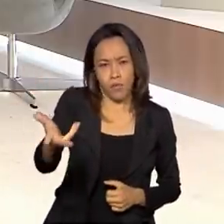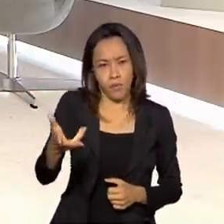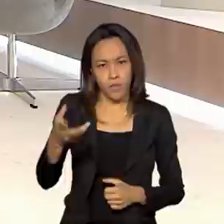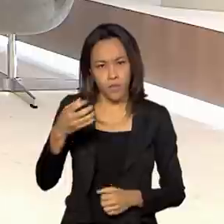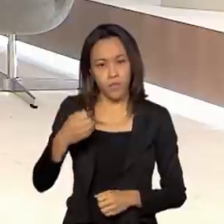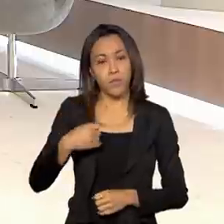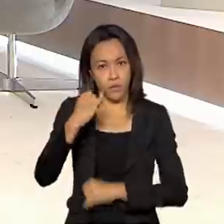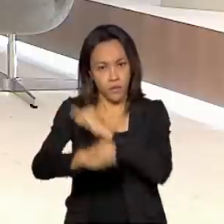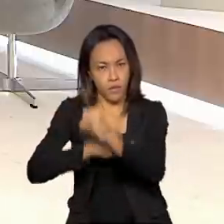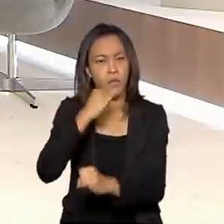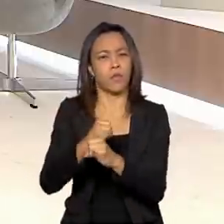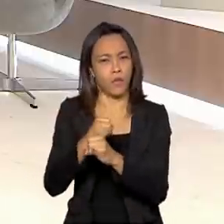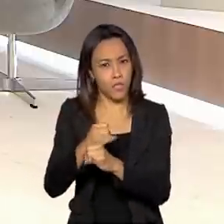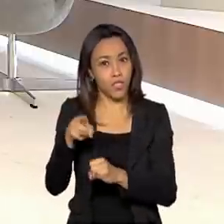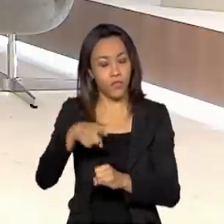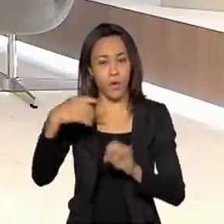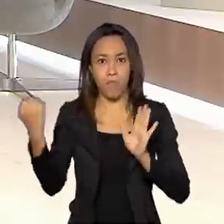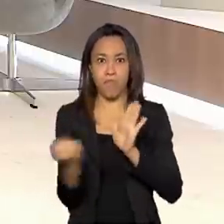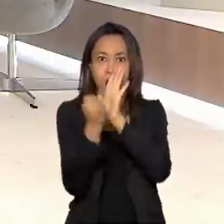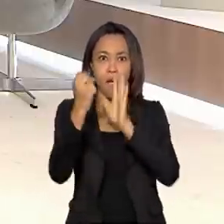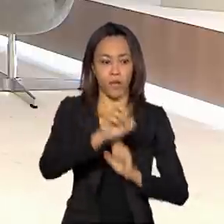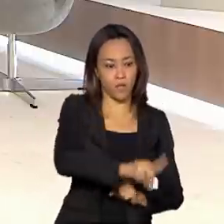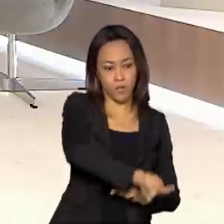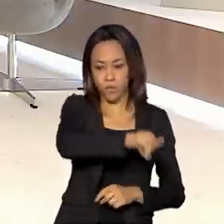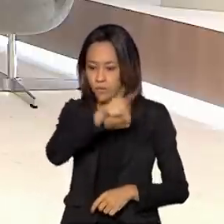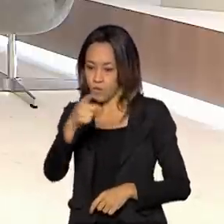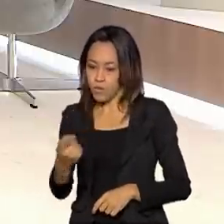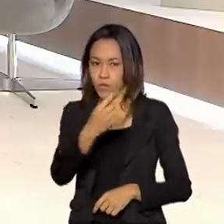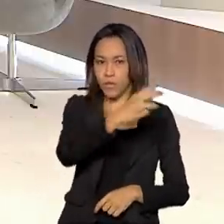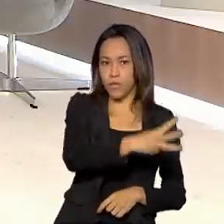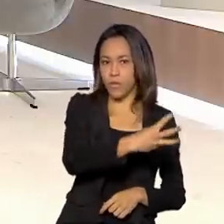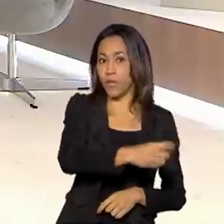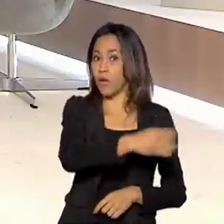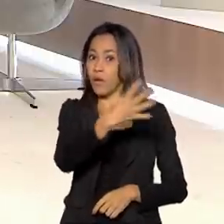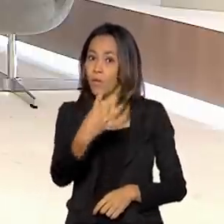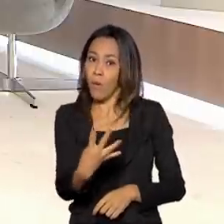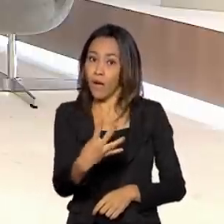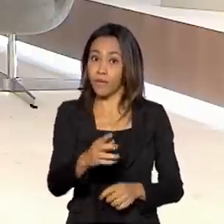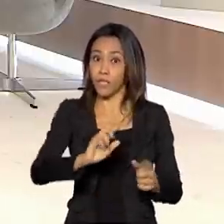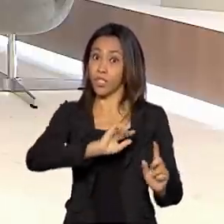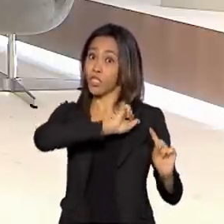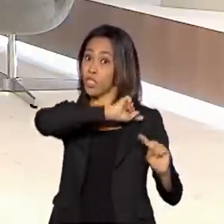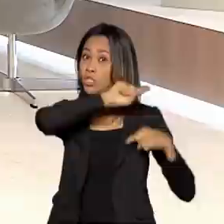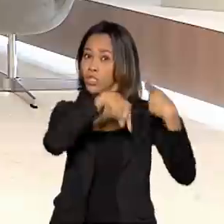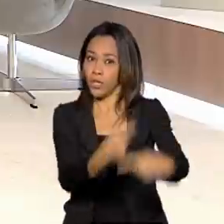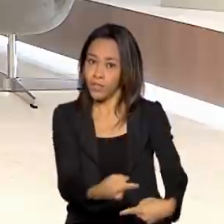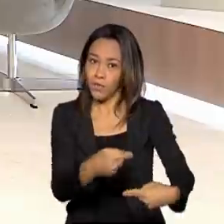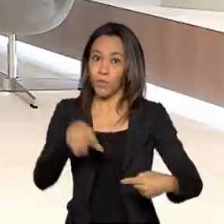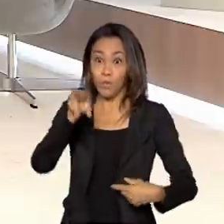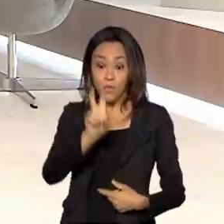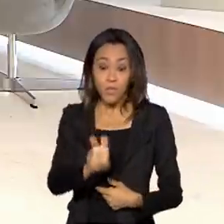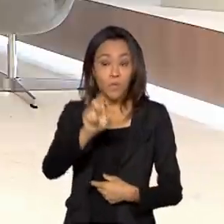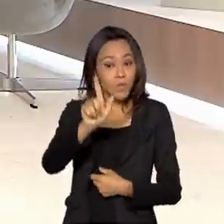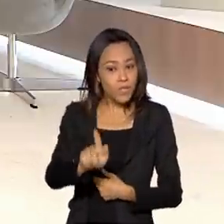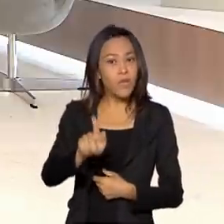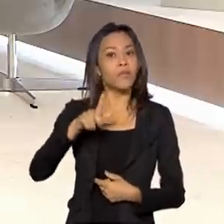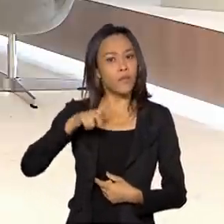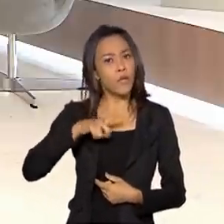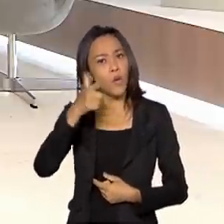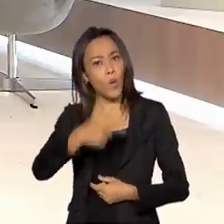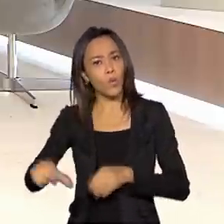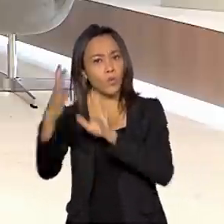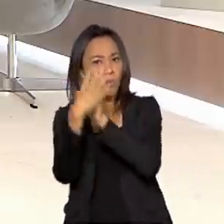que foi o mais marcante na transição da tecnologia da terceira para a quarta geração, o 5G tem outras facetas. E, notadamente,